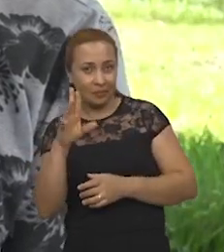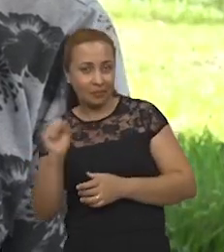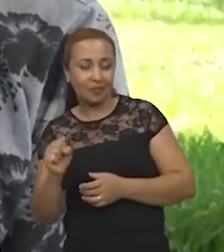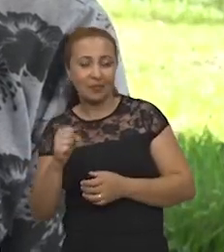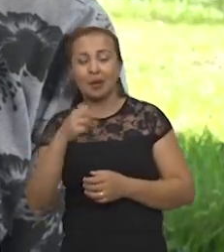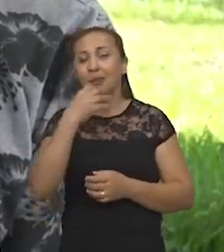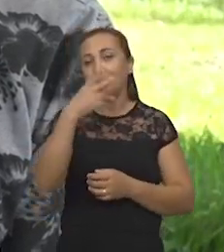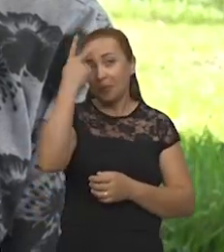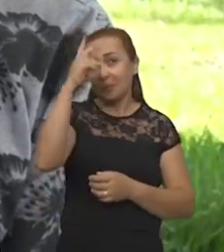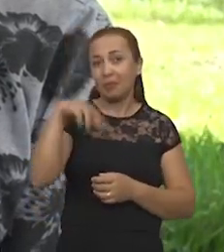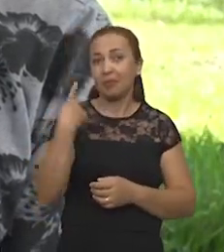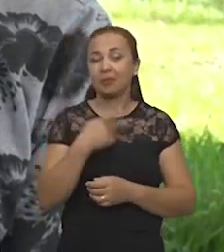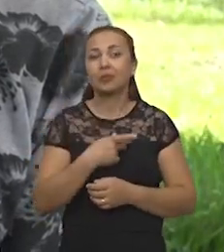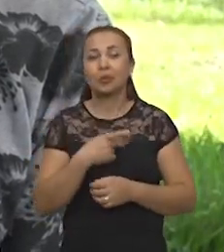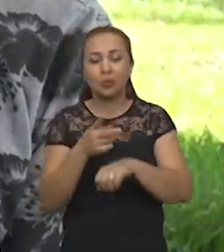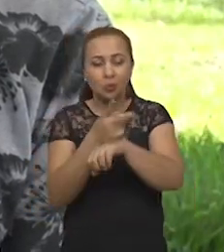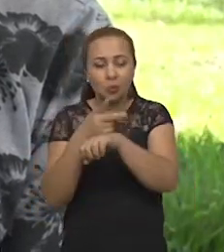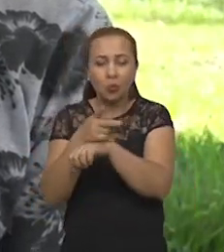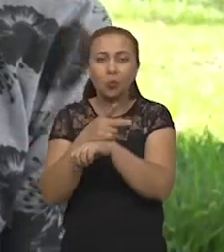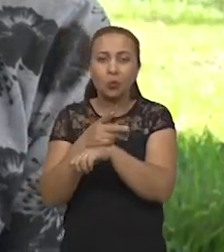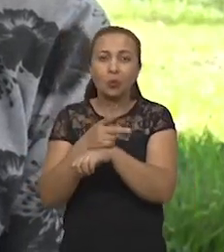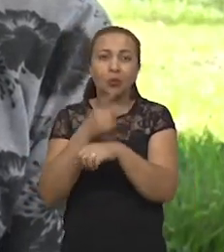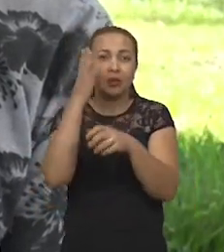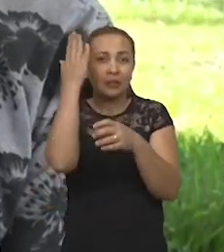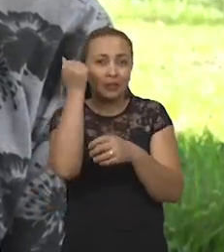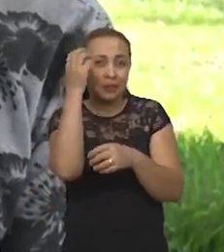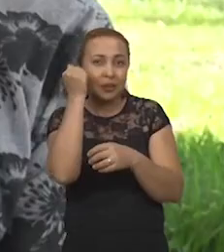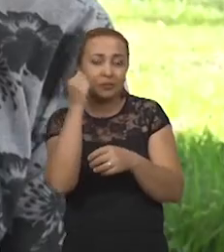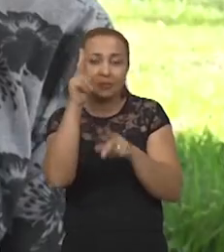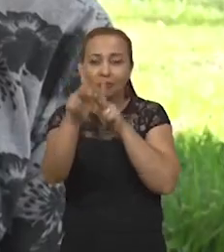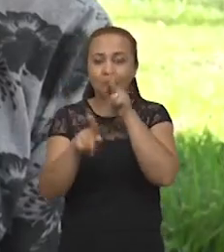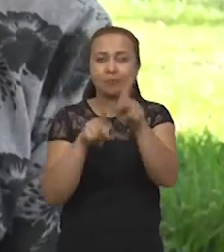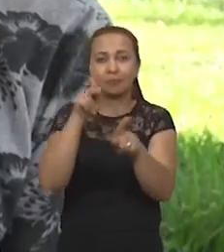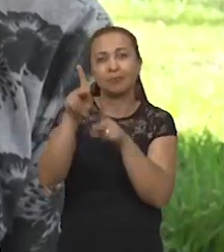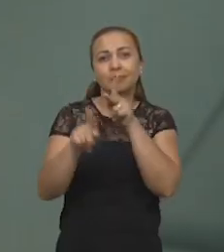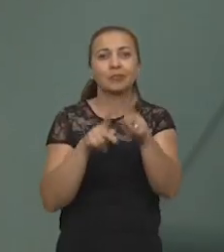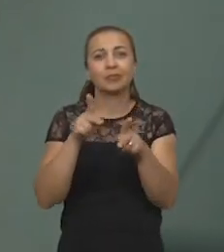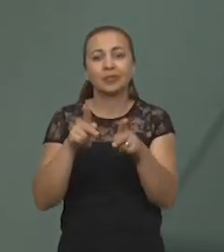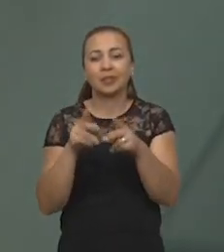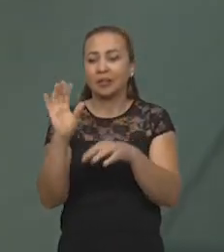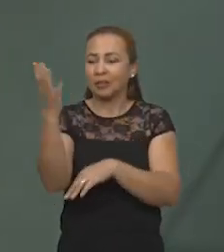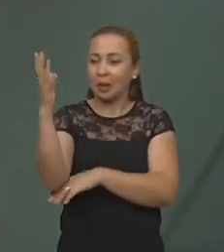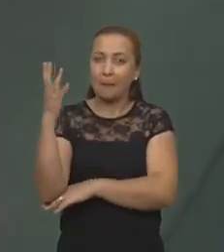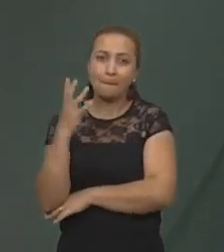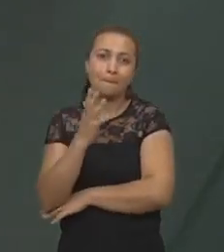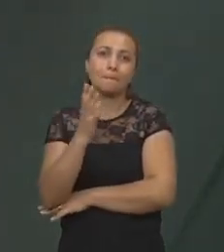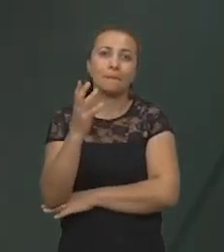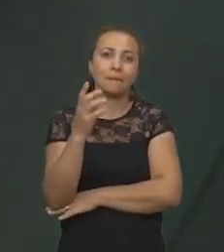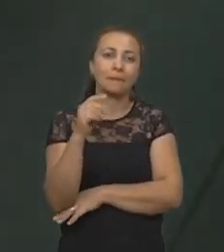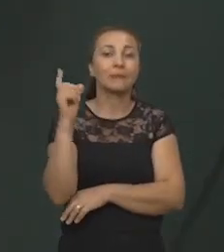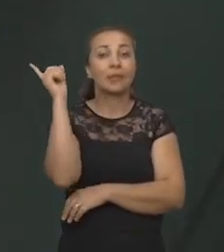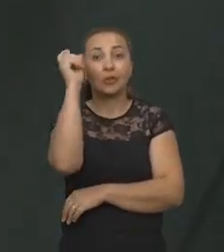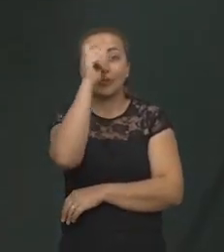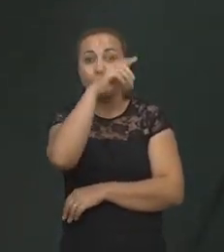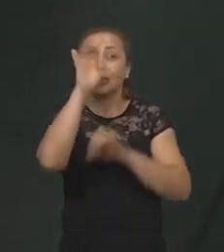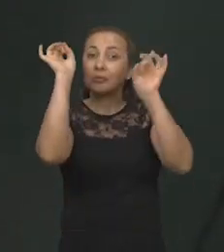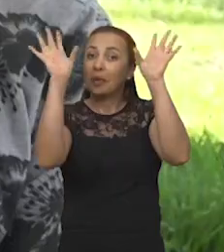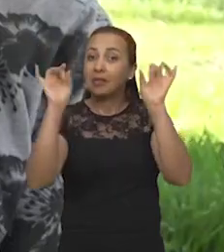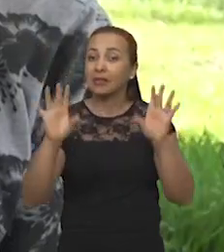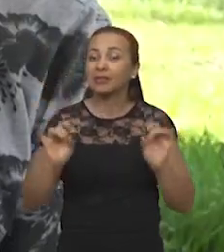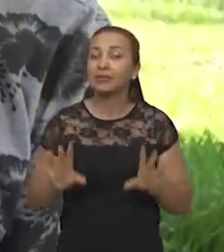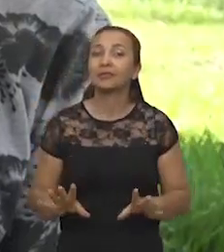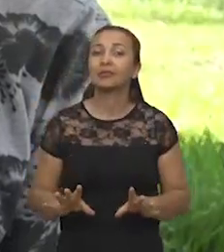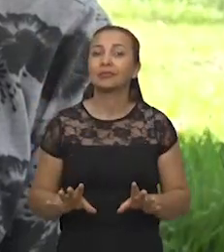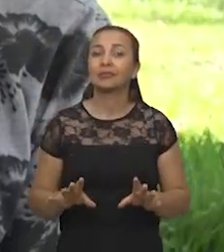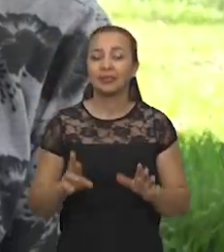serve para a gente tentar chegar na população dessas plantas raras, registrar